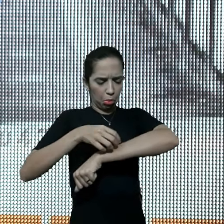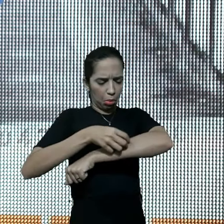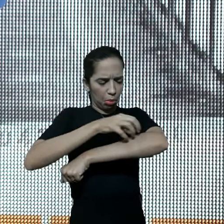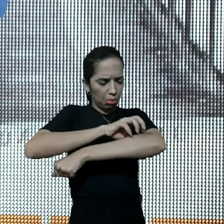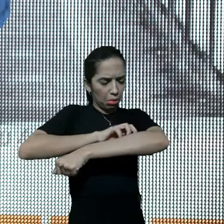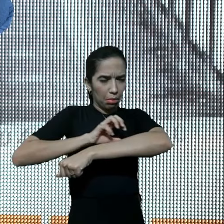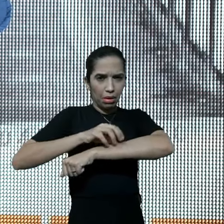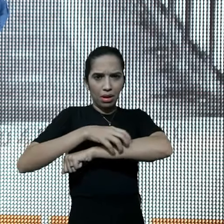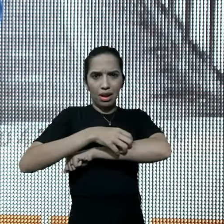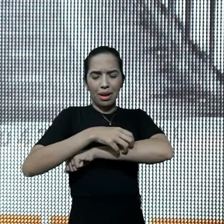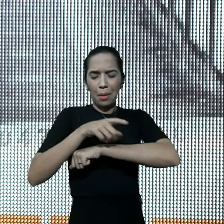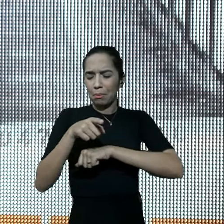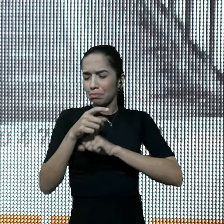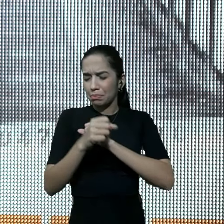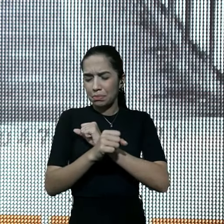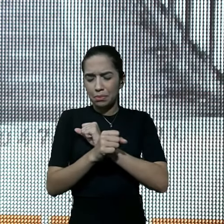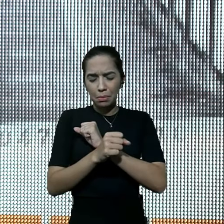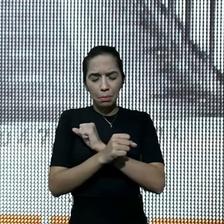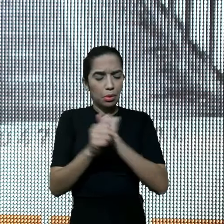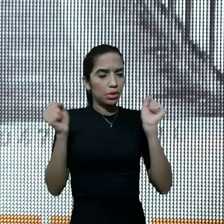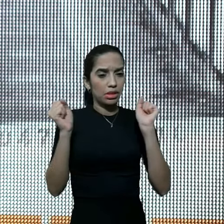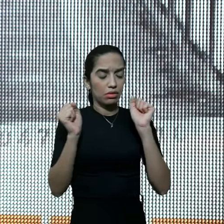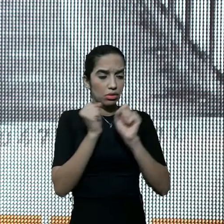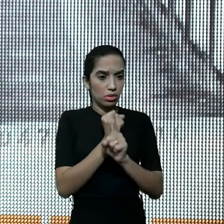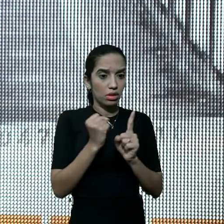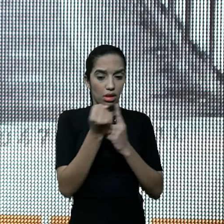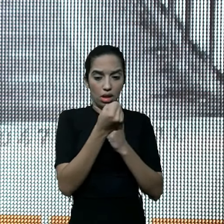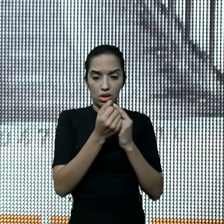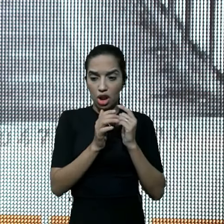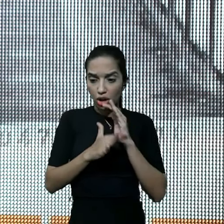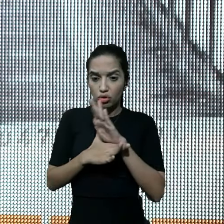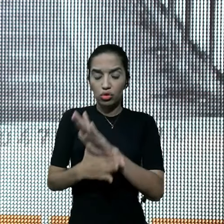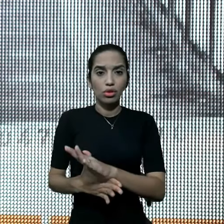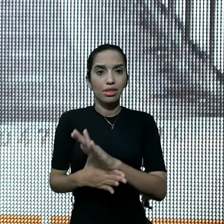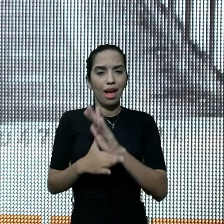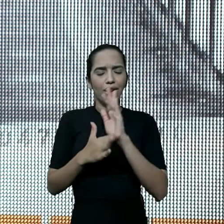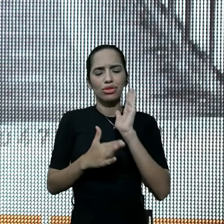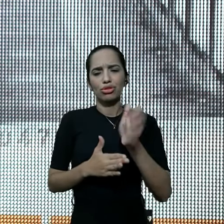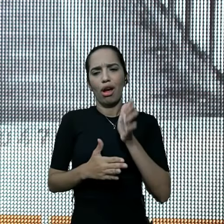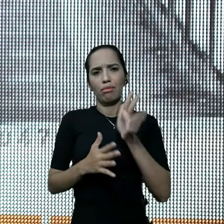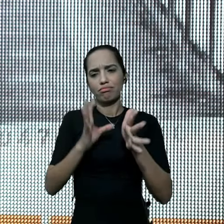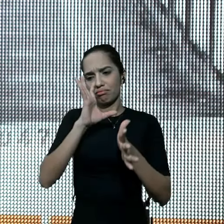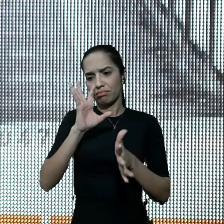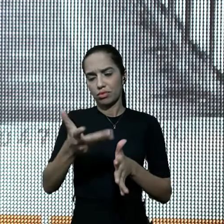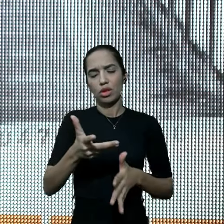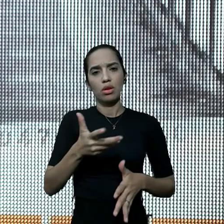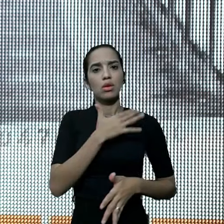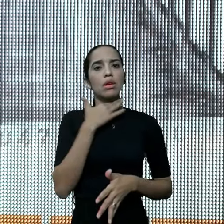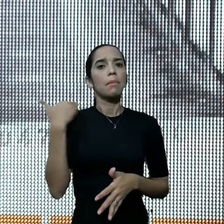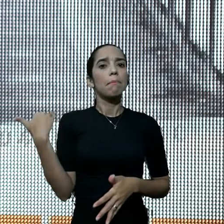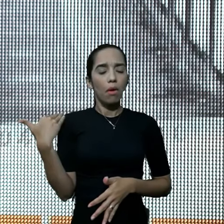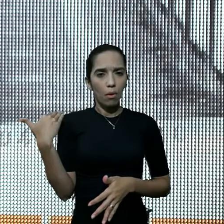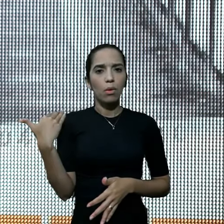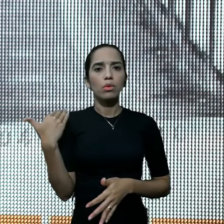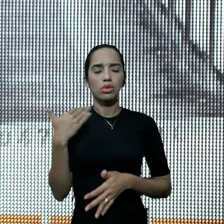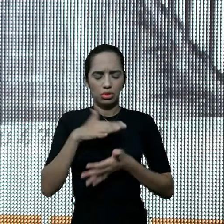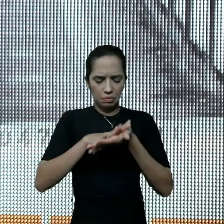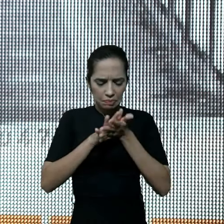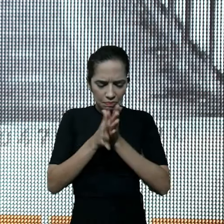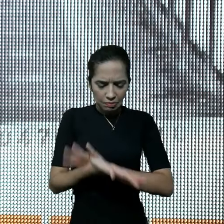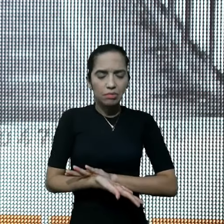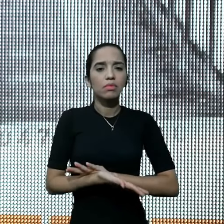marginalizados, improváveis, condenados a um destino eterno de morte, de distorção, de